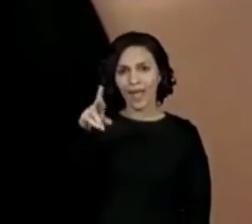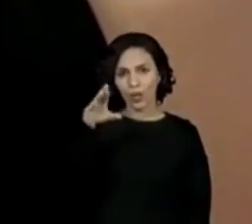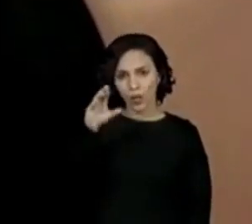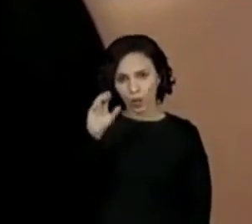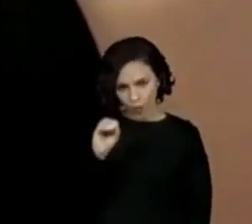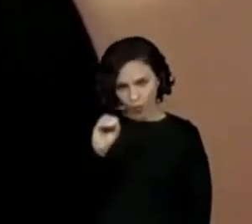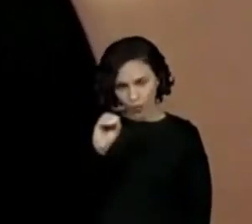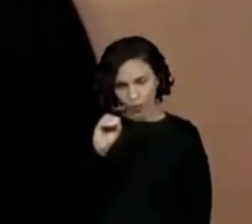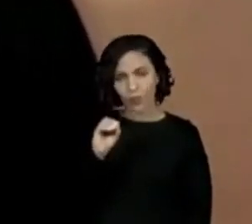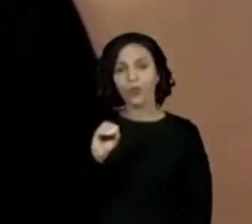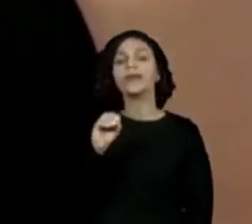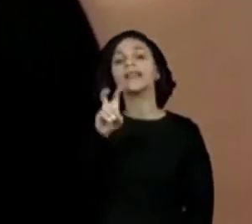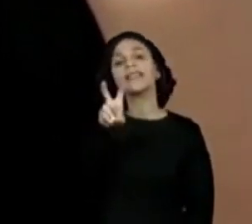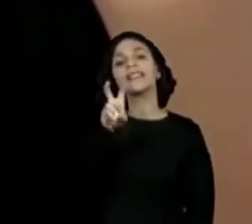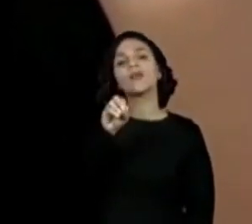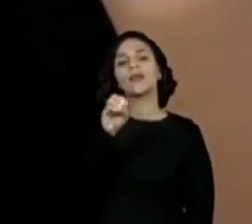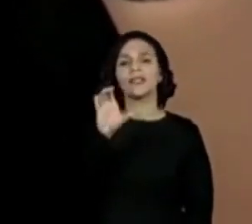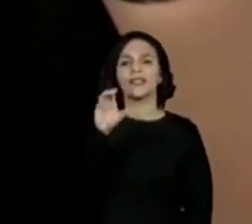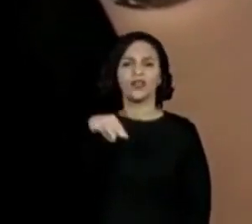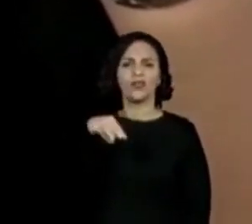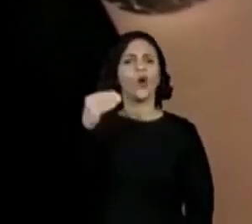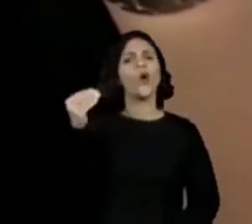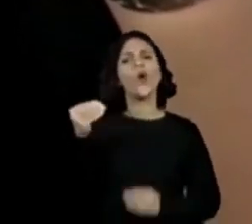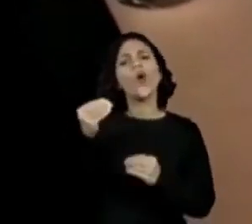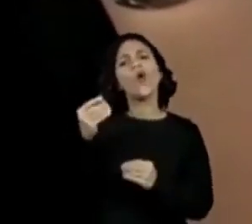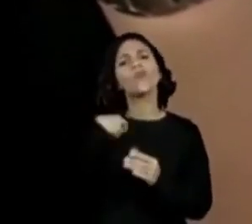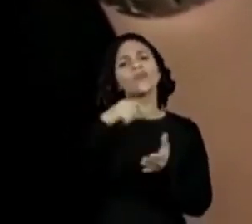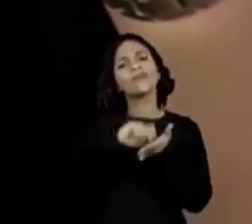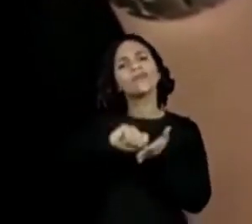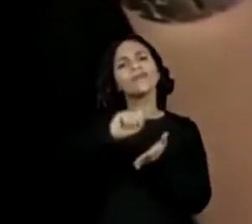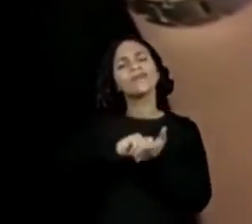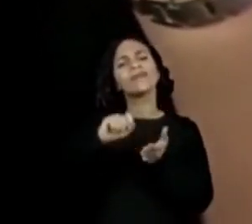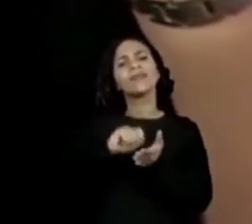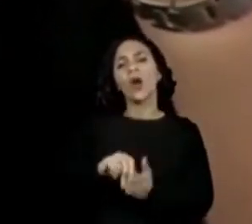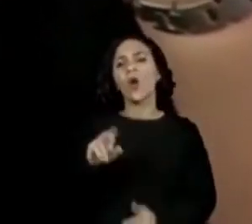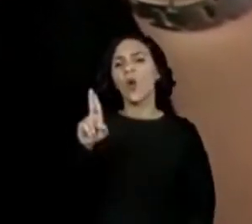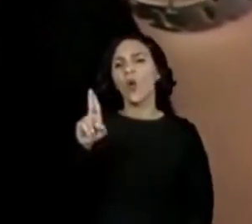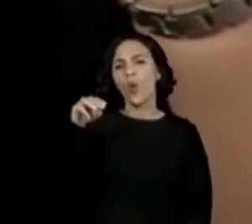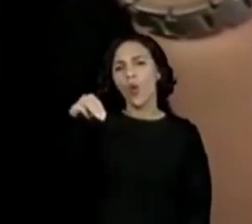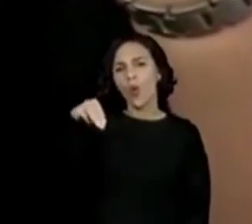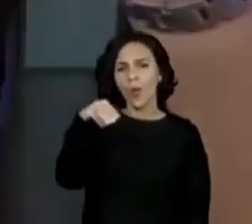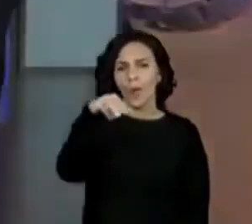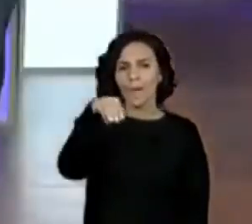e meio. Como que a gente escreve um metro e meio? Só em centímetros?